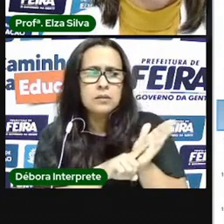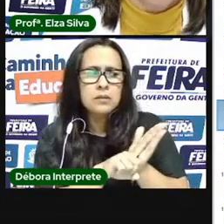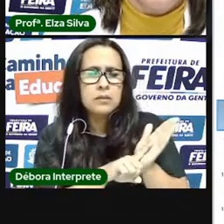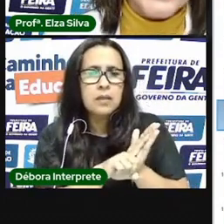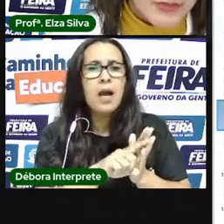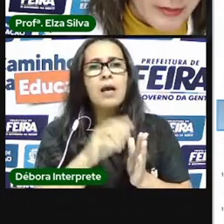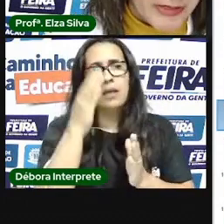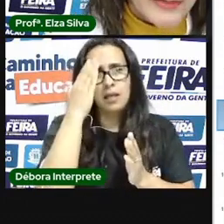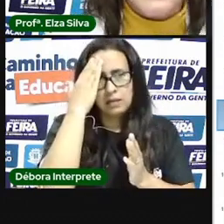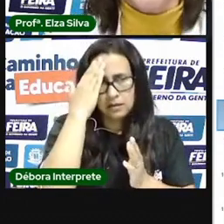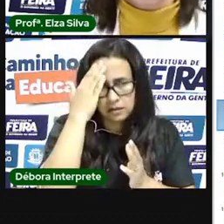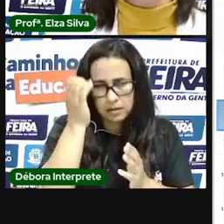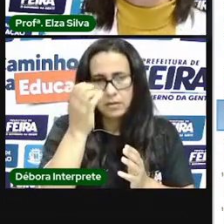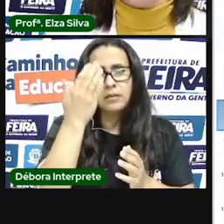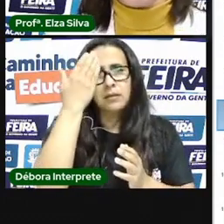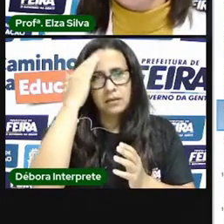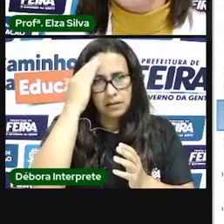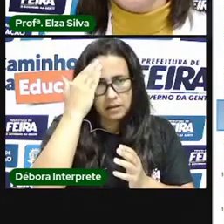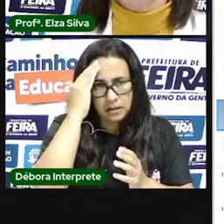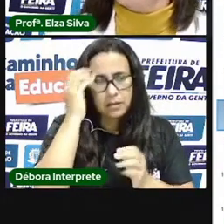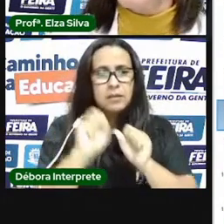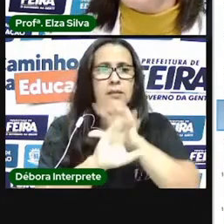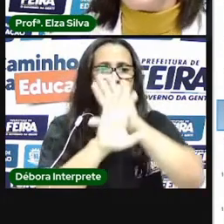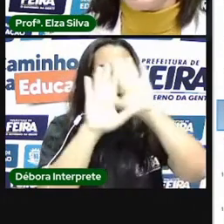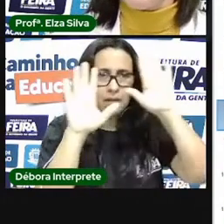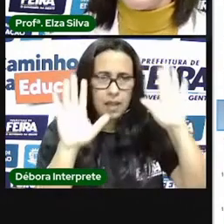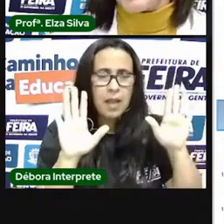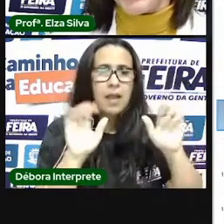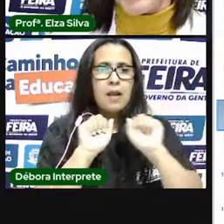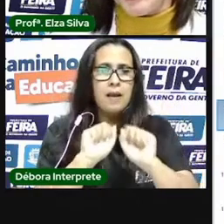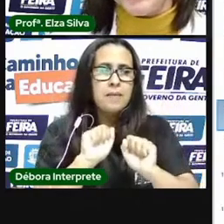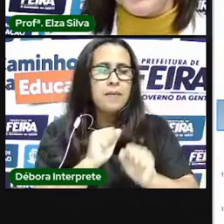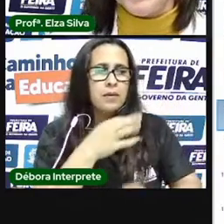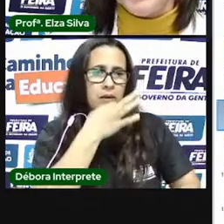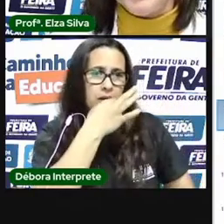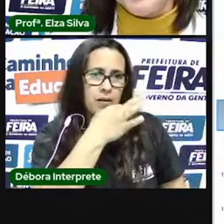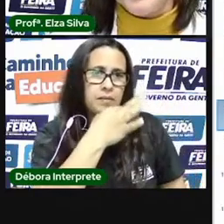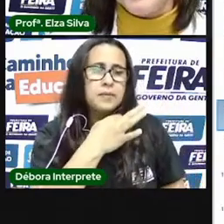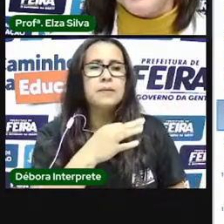construir posicionamentos críticos a respeito de um objeto artístico.